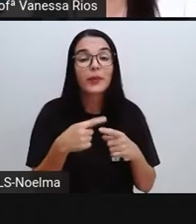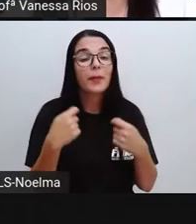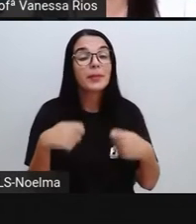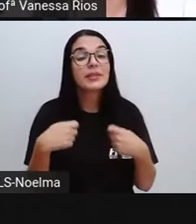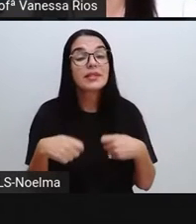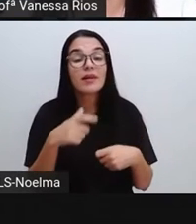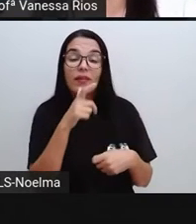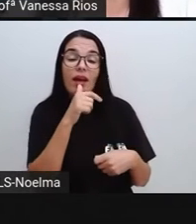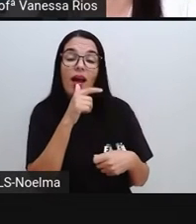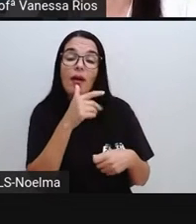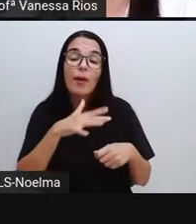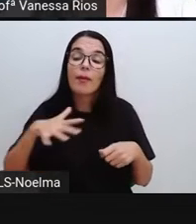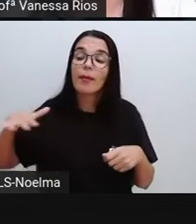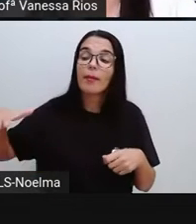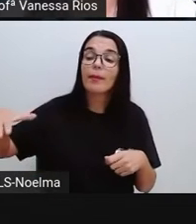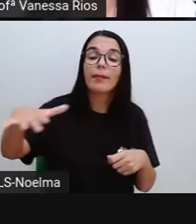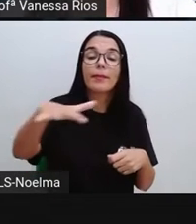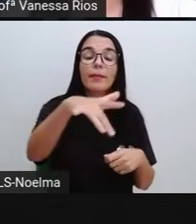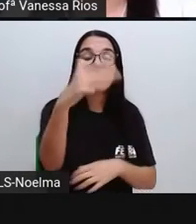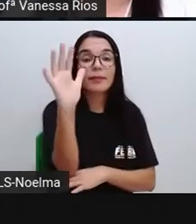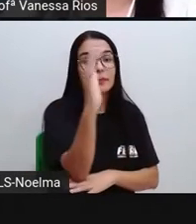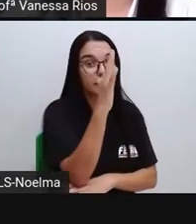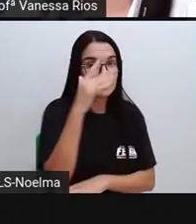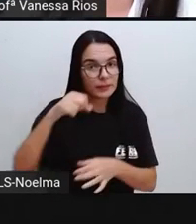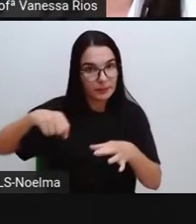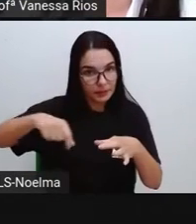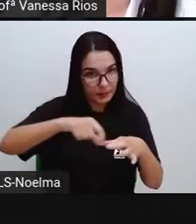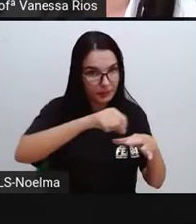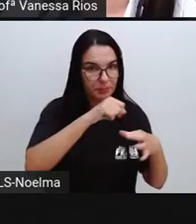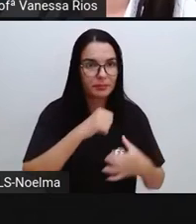favoreciam o desenvolvimento dessas atividades.